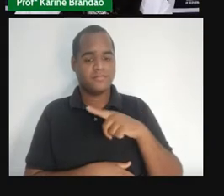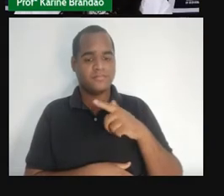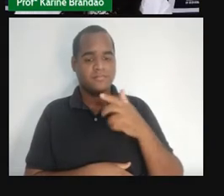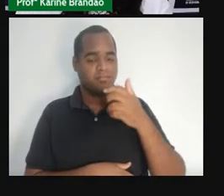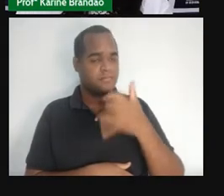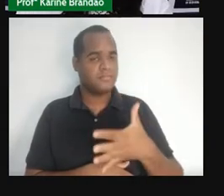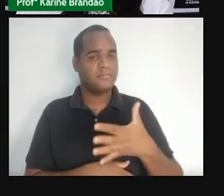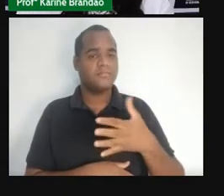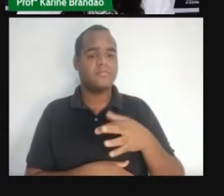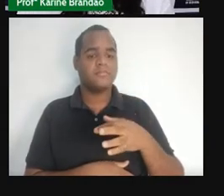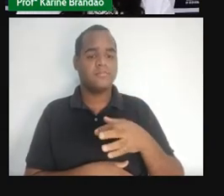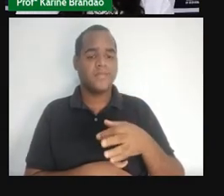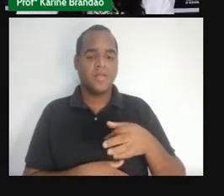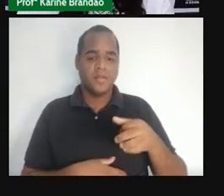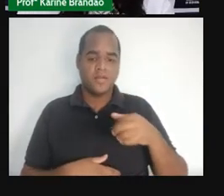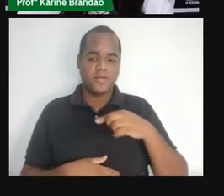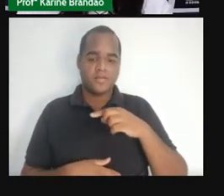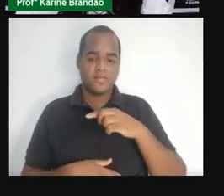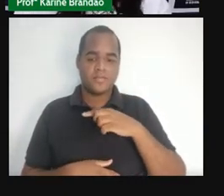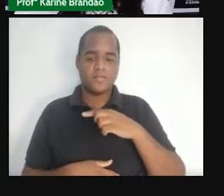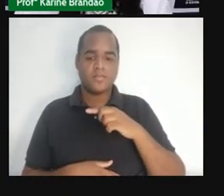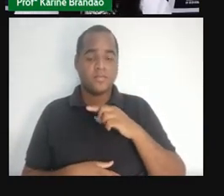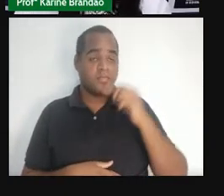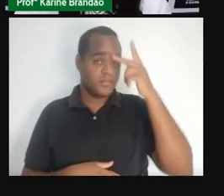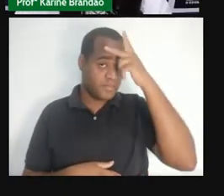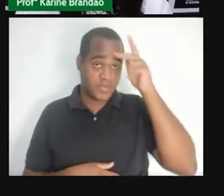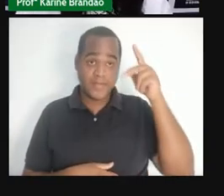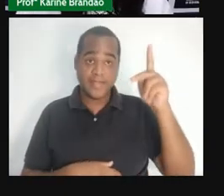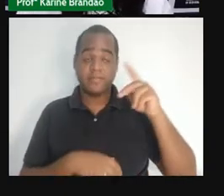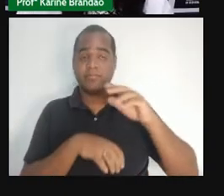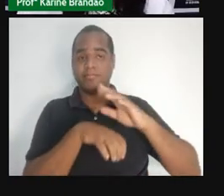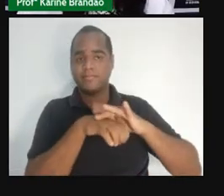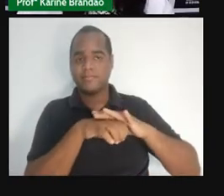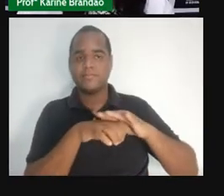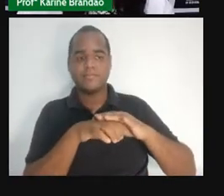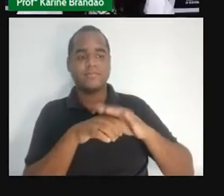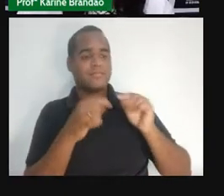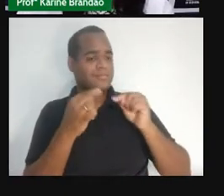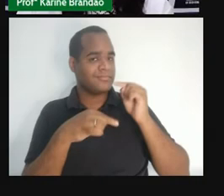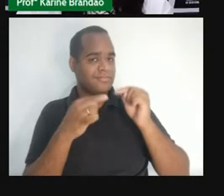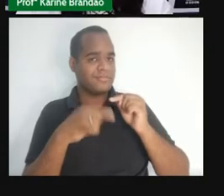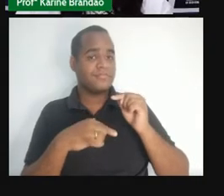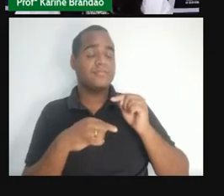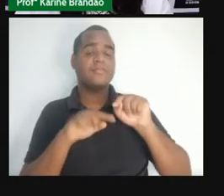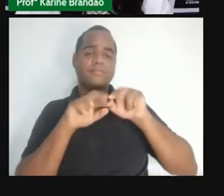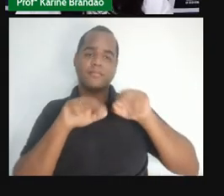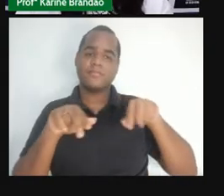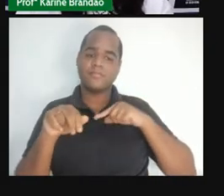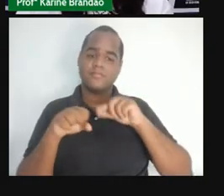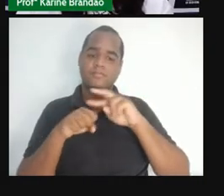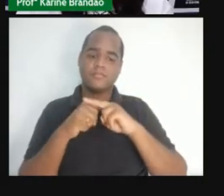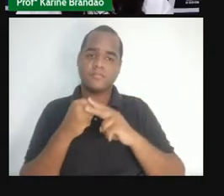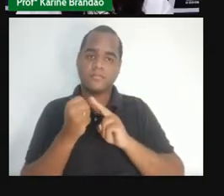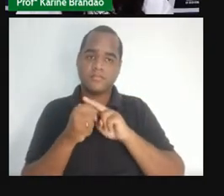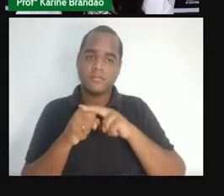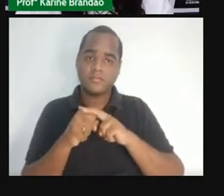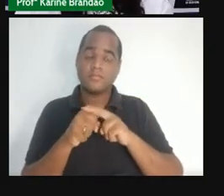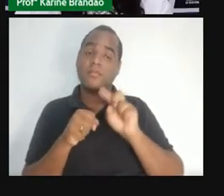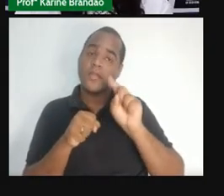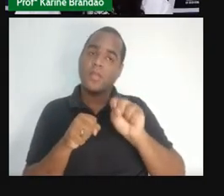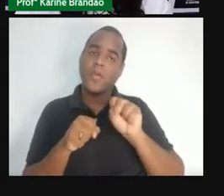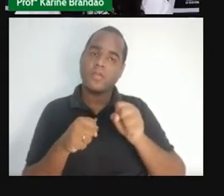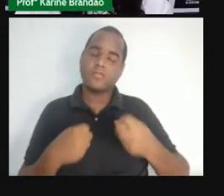organismos. Então, essa pessoa, ela já está contaminada. Impedir que as lesões causadas pelo vírus originem um câncer.